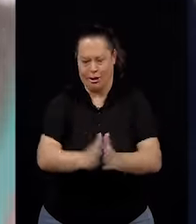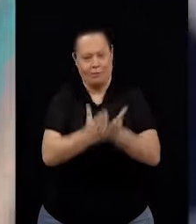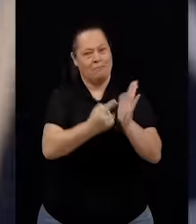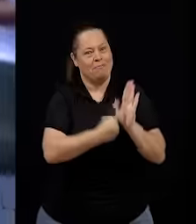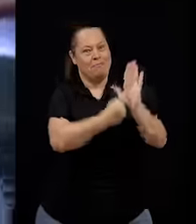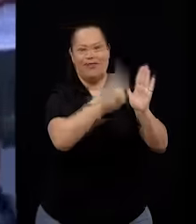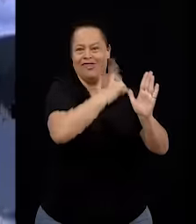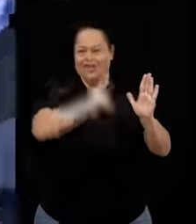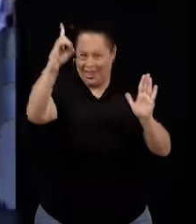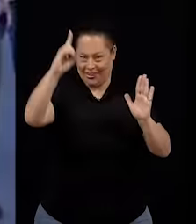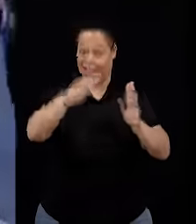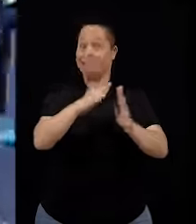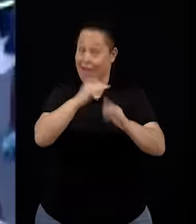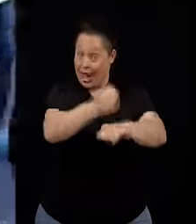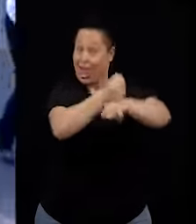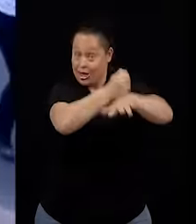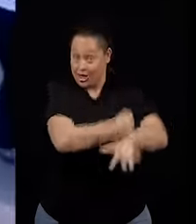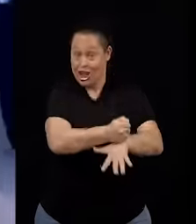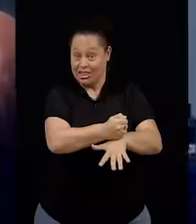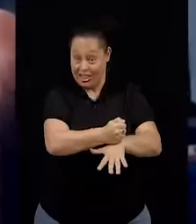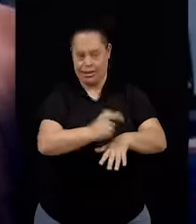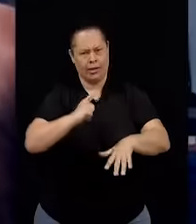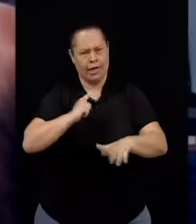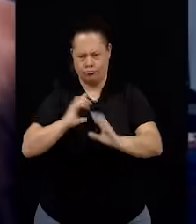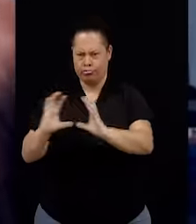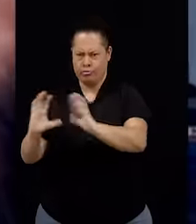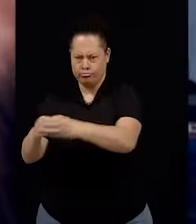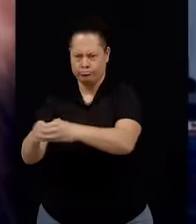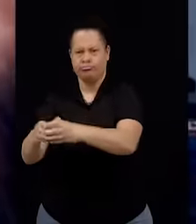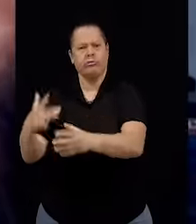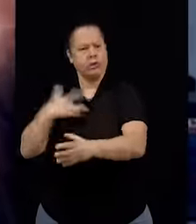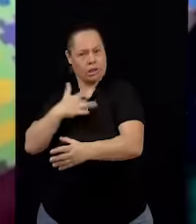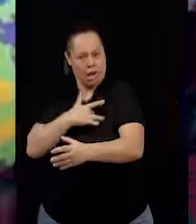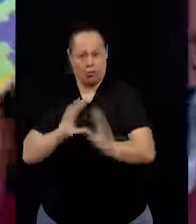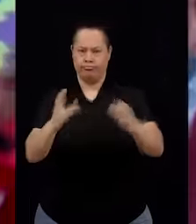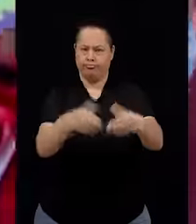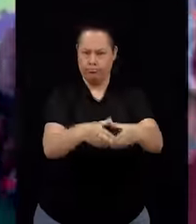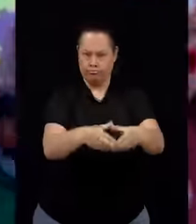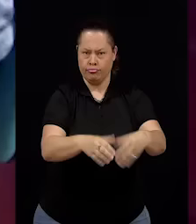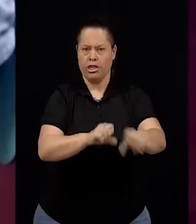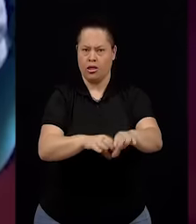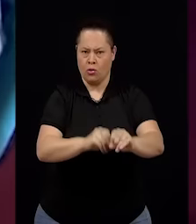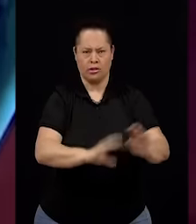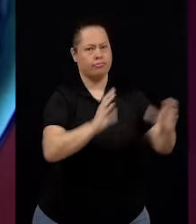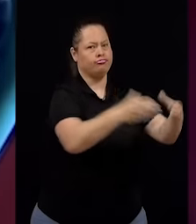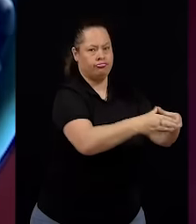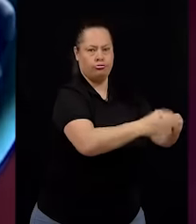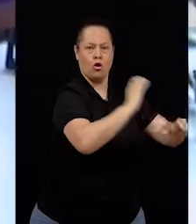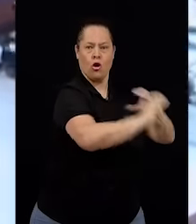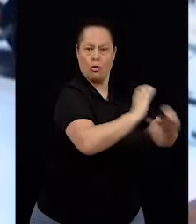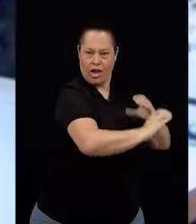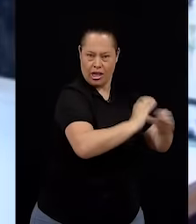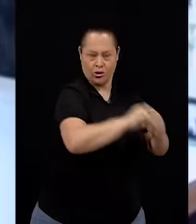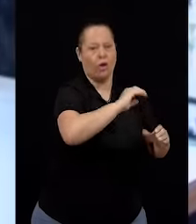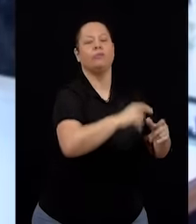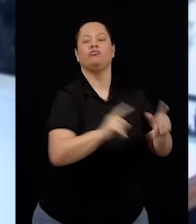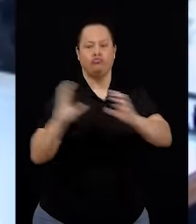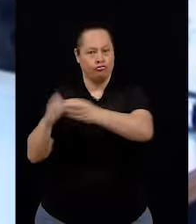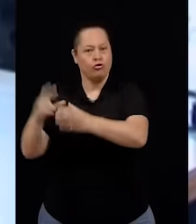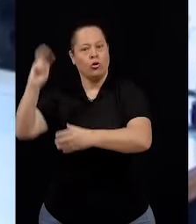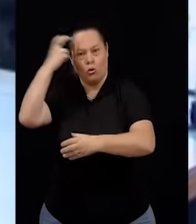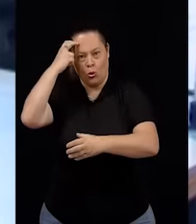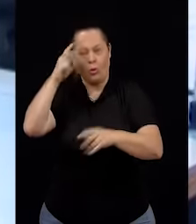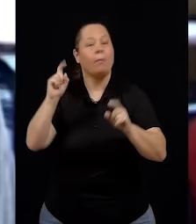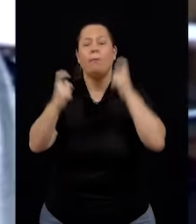a Arquidiocese reúne também instituições nas áreas da saúde, educação, comunicação e cultura, dedicadas principalmente